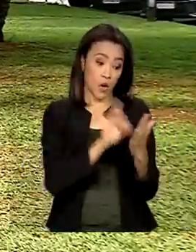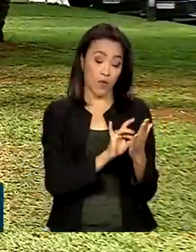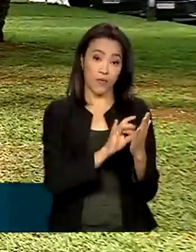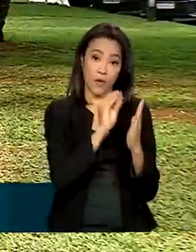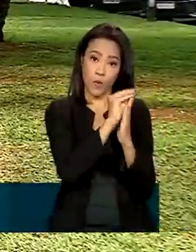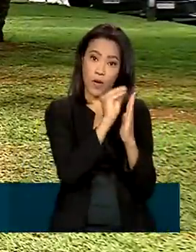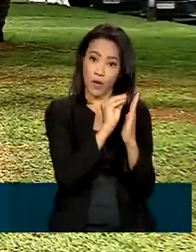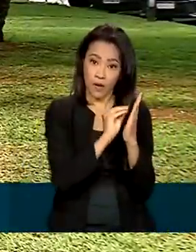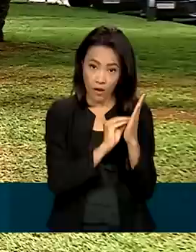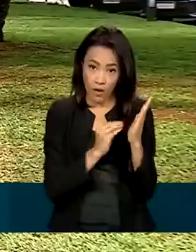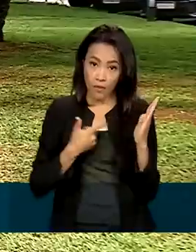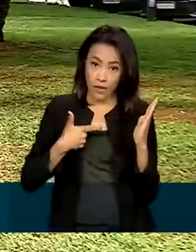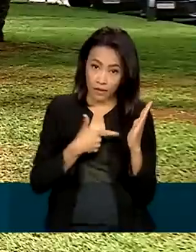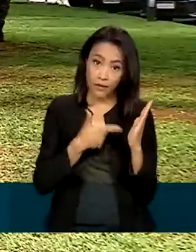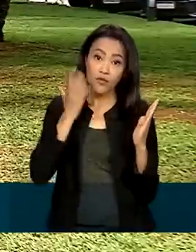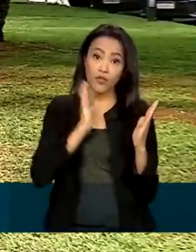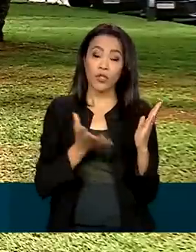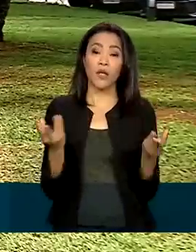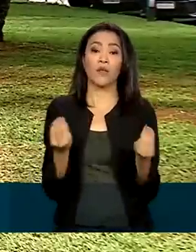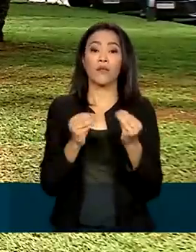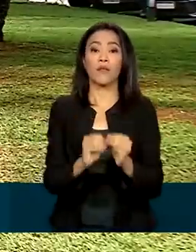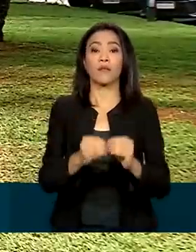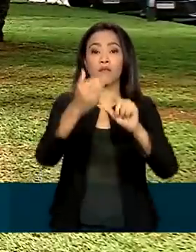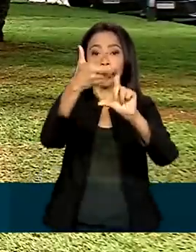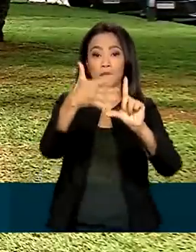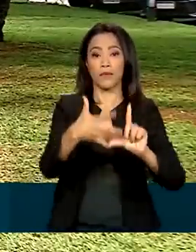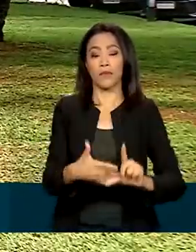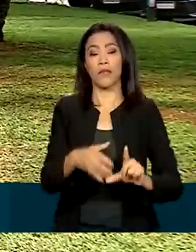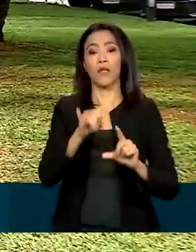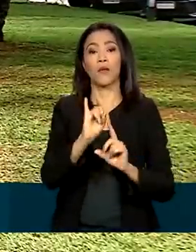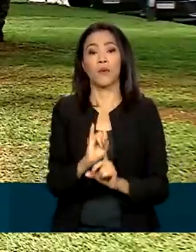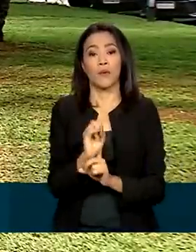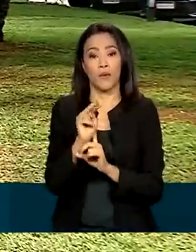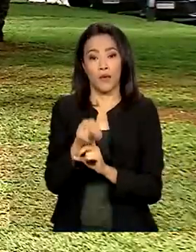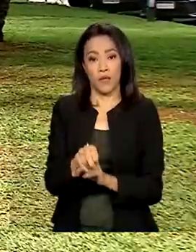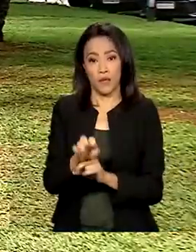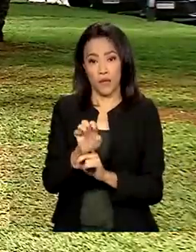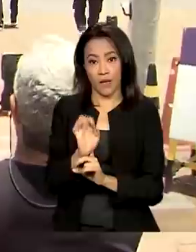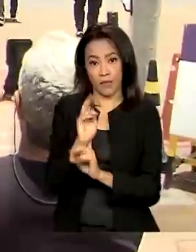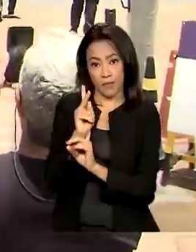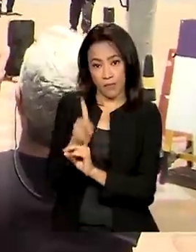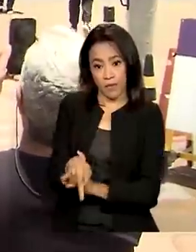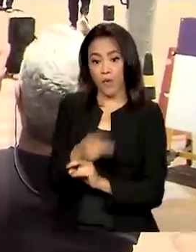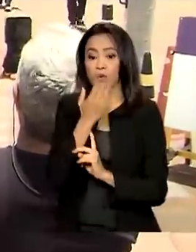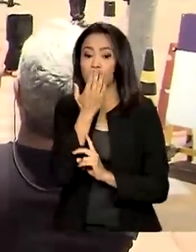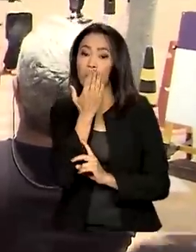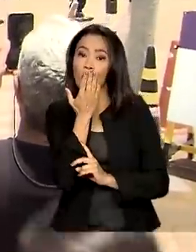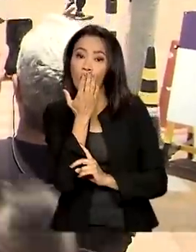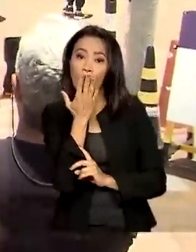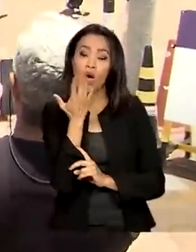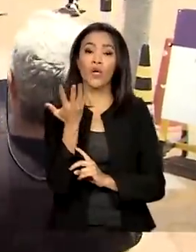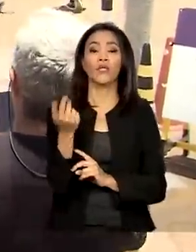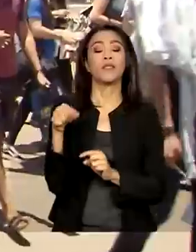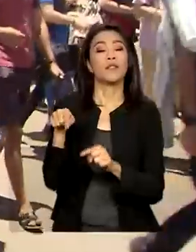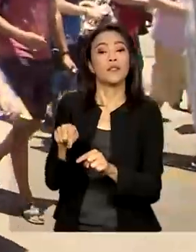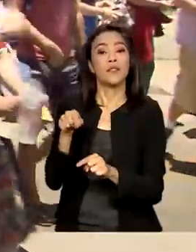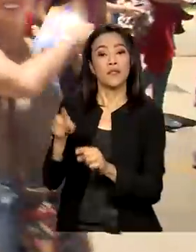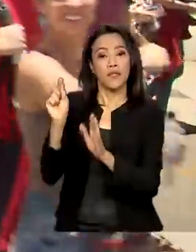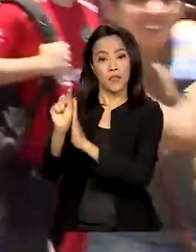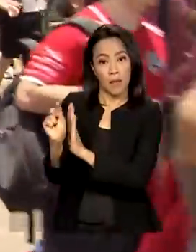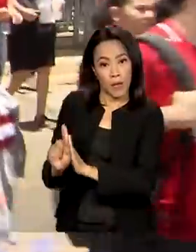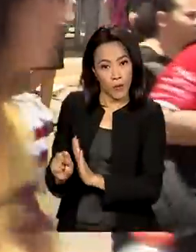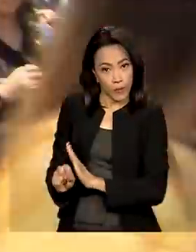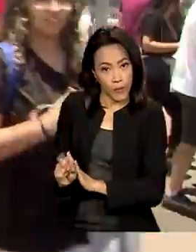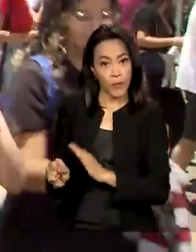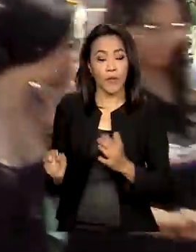estão disponíveis lá no portal do Inep, organizados de acordo com a cor dos cadernos e também pelo dia de